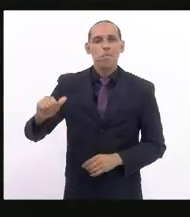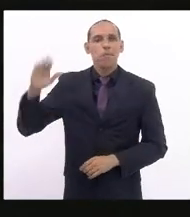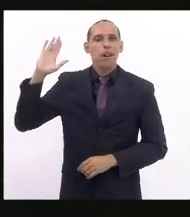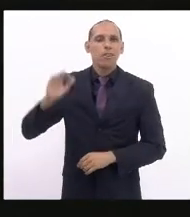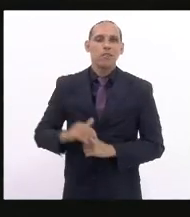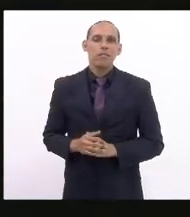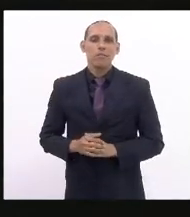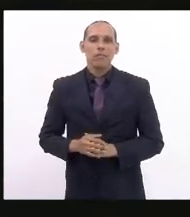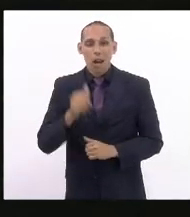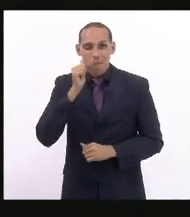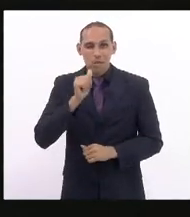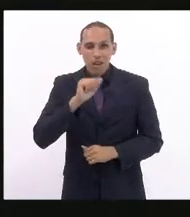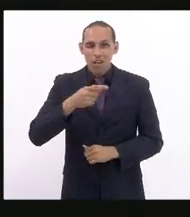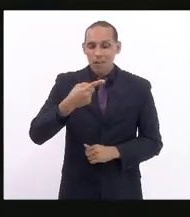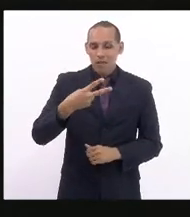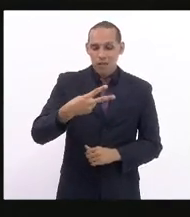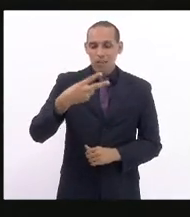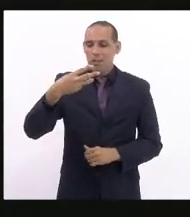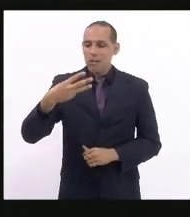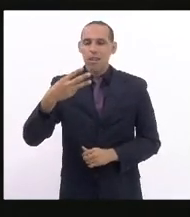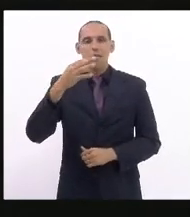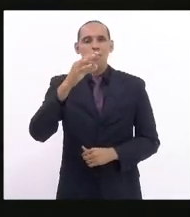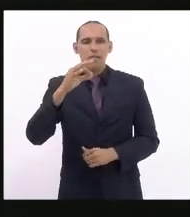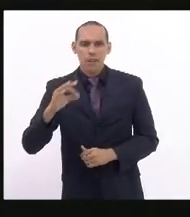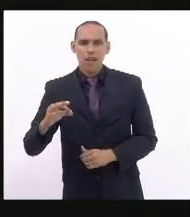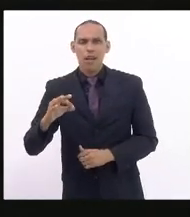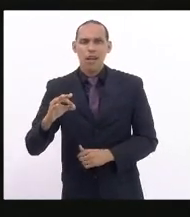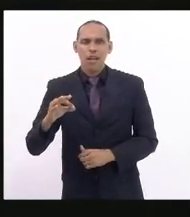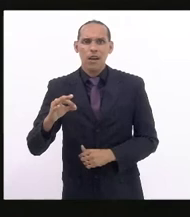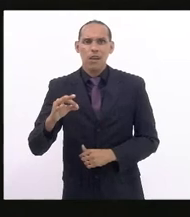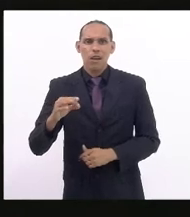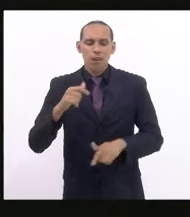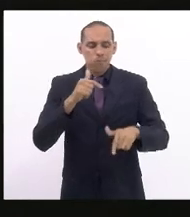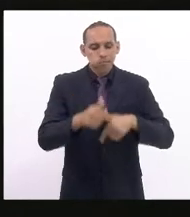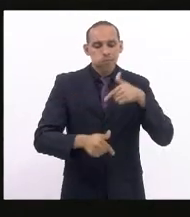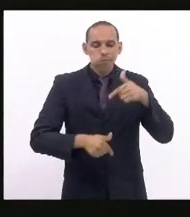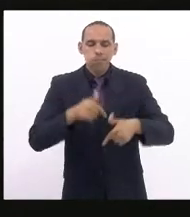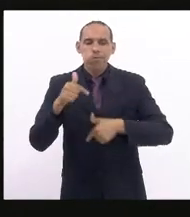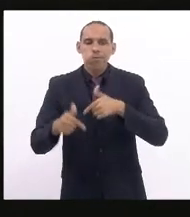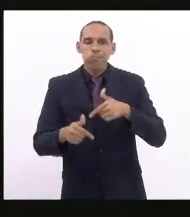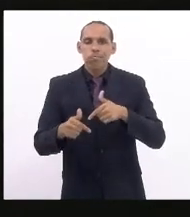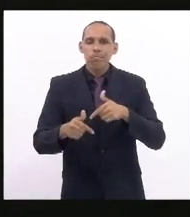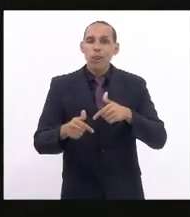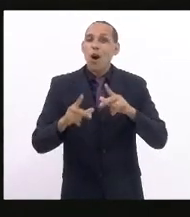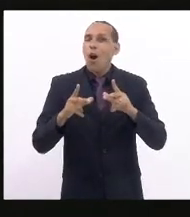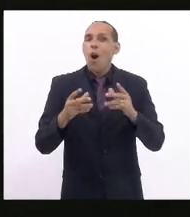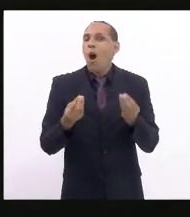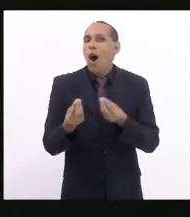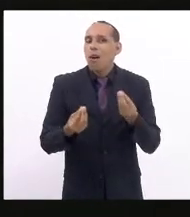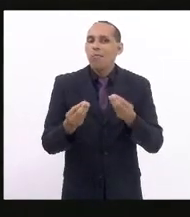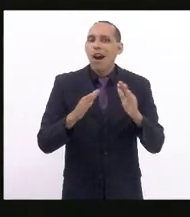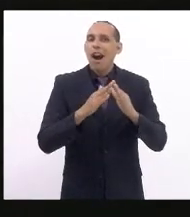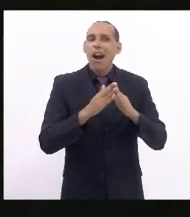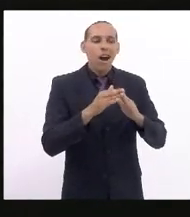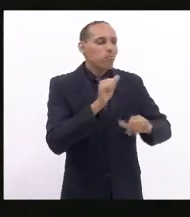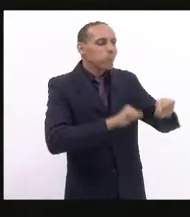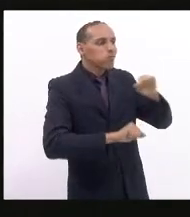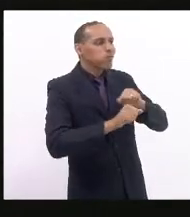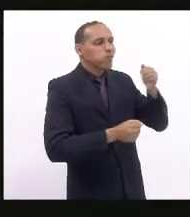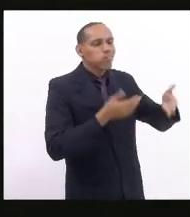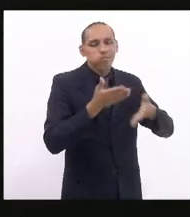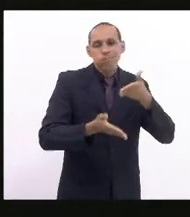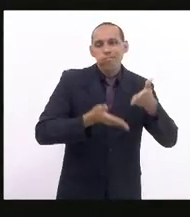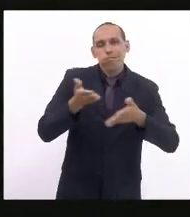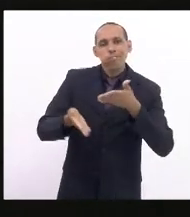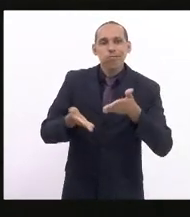23% dessas mulheres exercem uma função de empregada doméstica. Se a gente se lembrar que foi